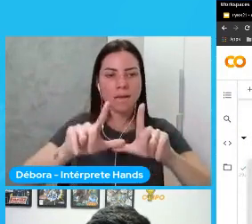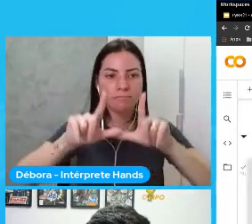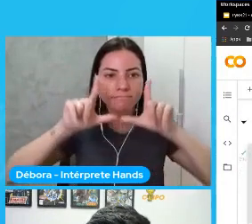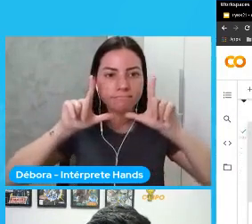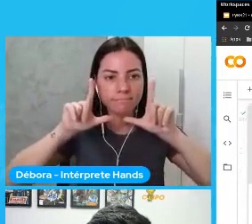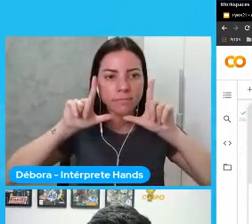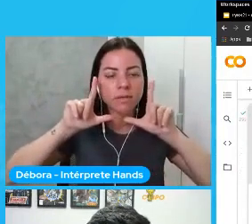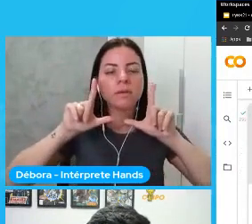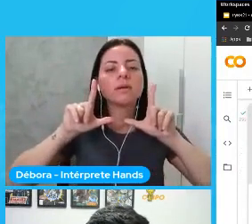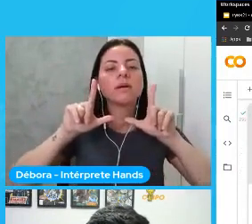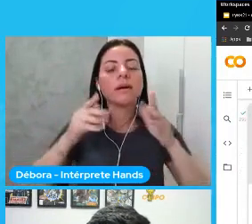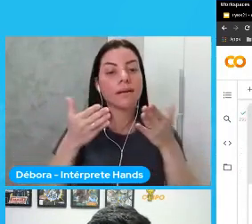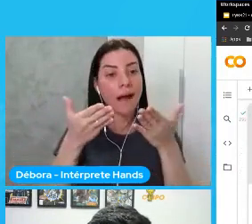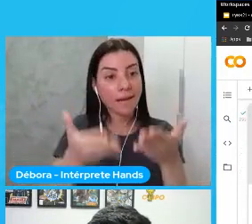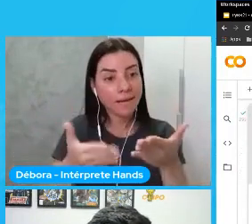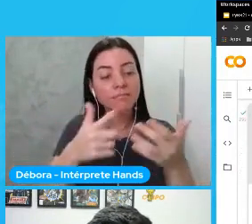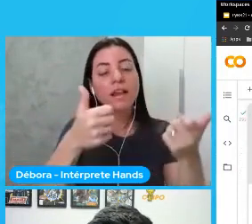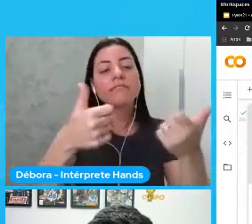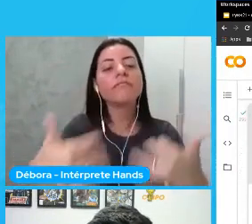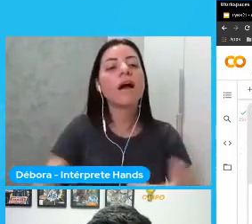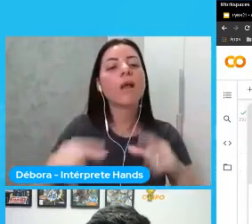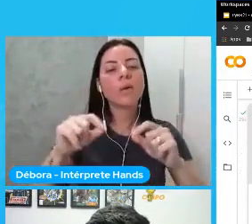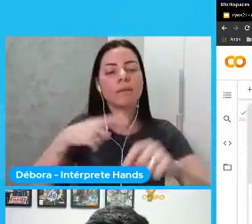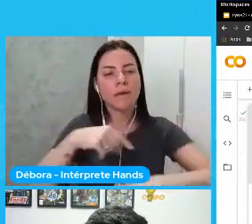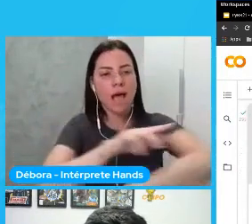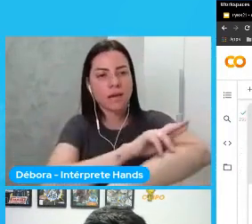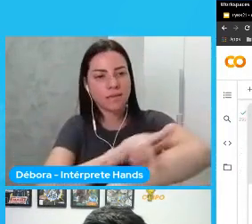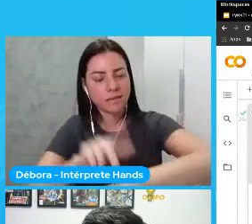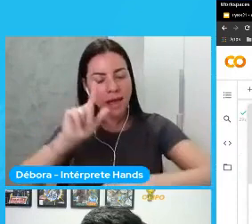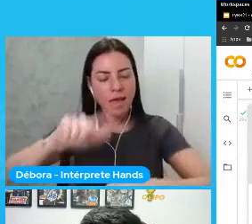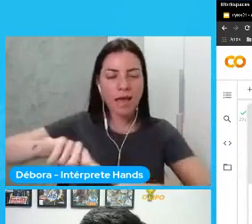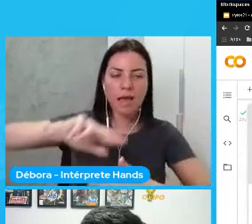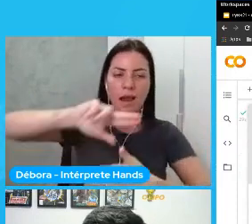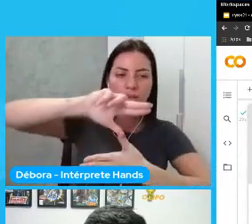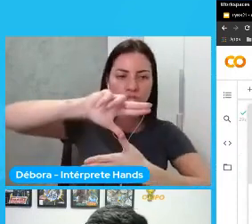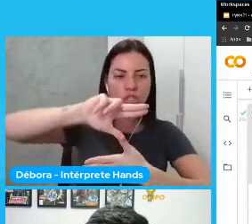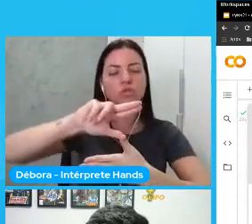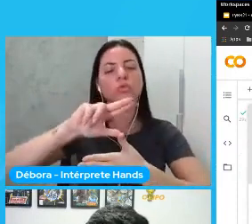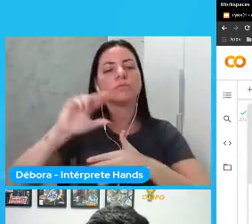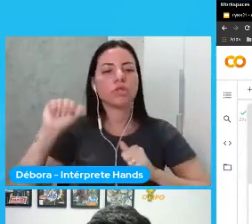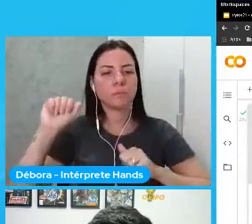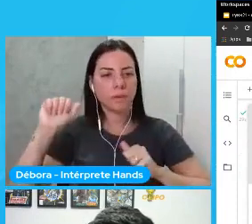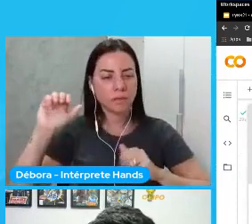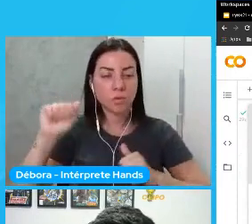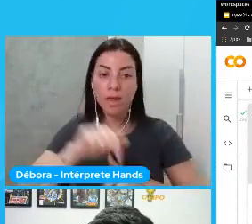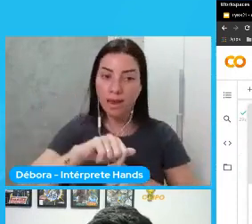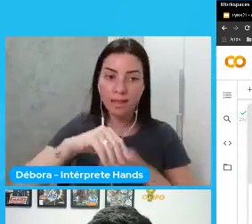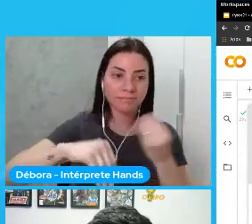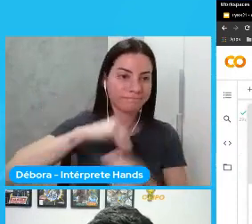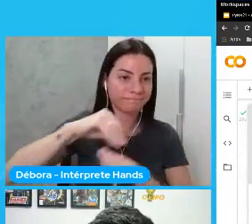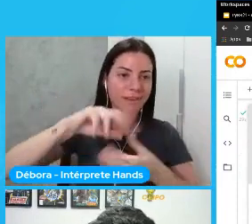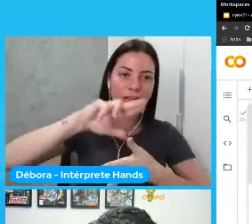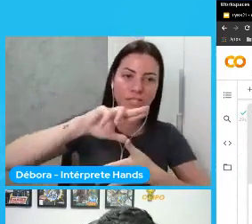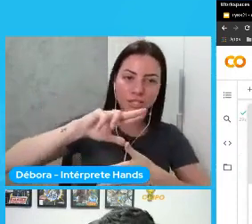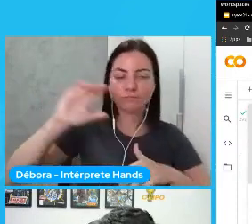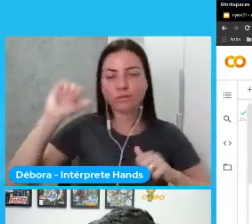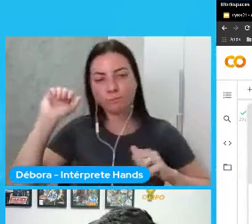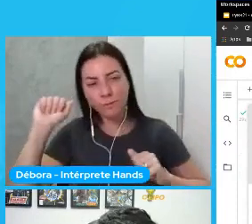e aí aqui ele fala que minha raça é latino-hispânico ele junta tanto o hispânico quanto o latino então